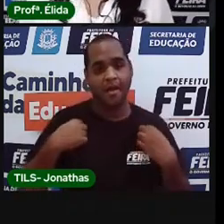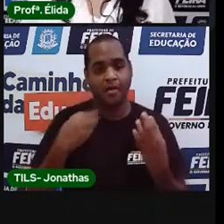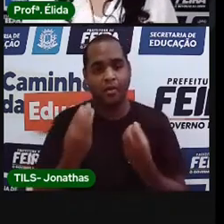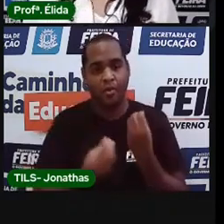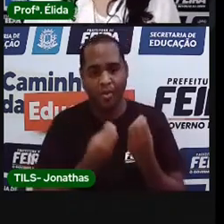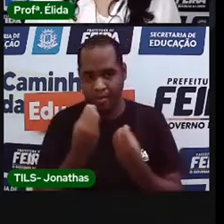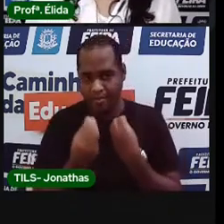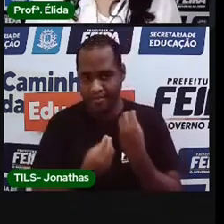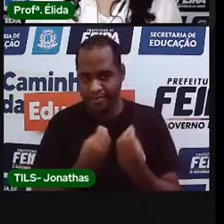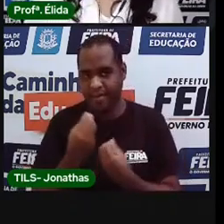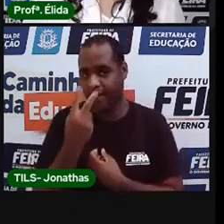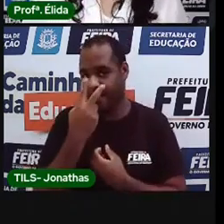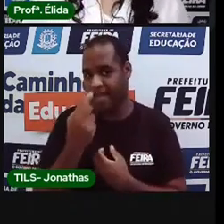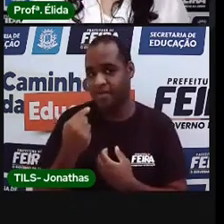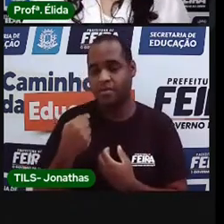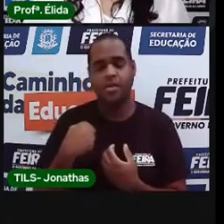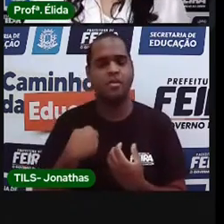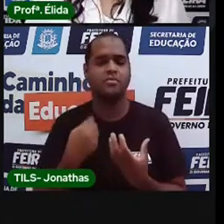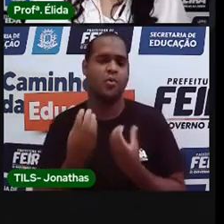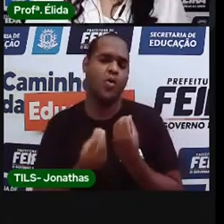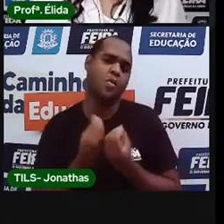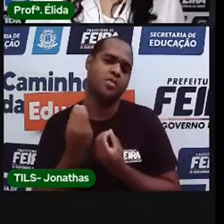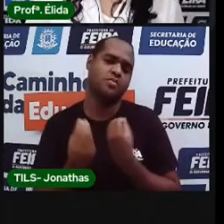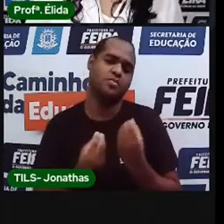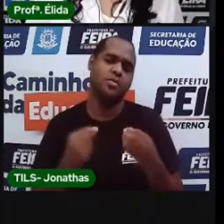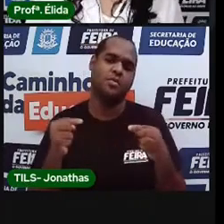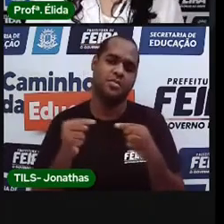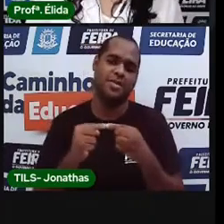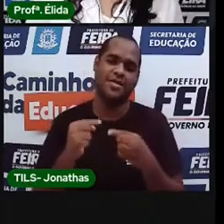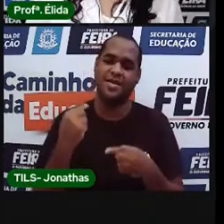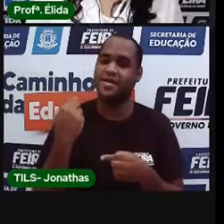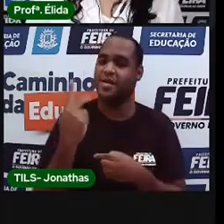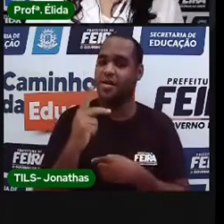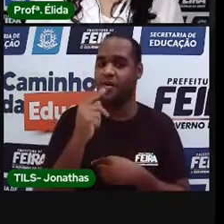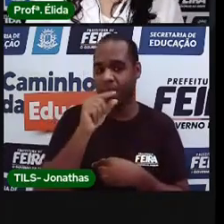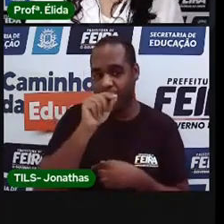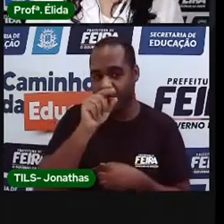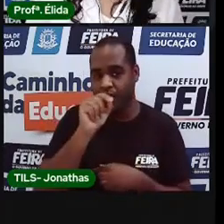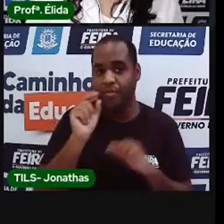você pode me dizer que tipo de pombo é esse?